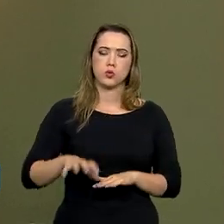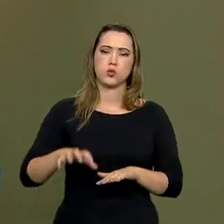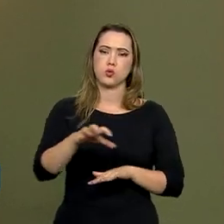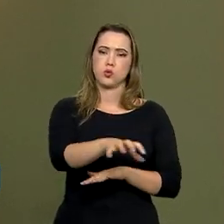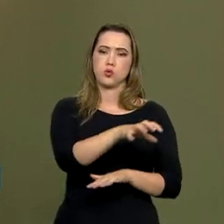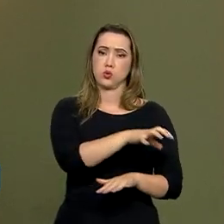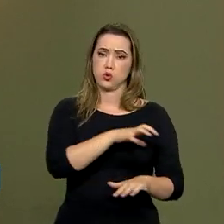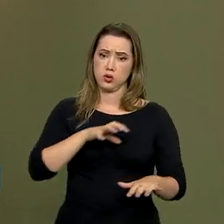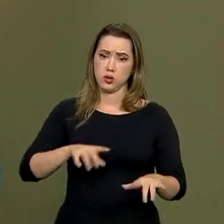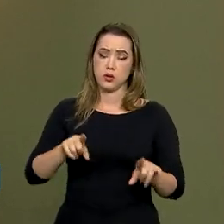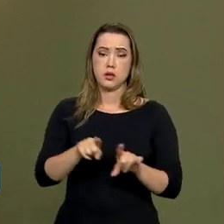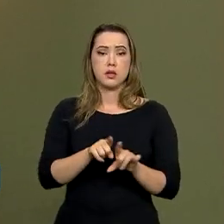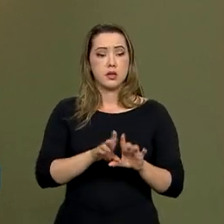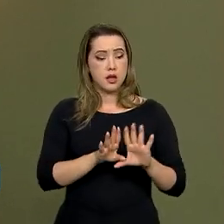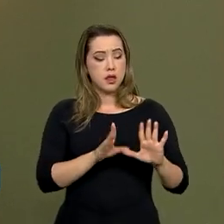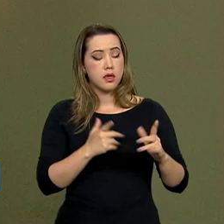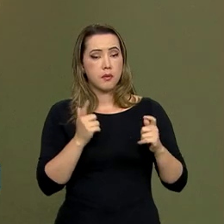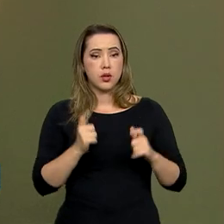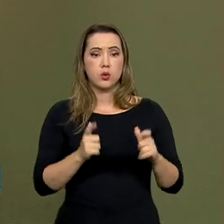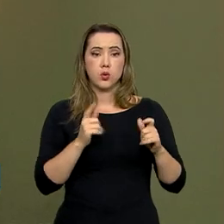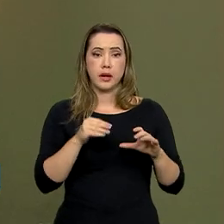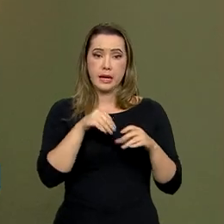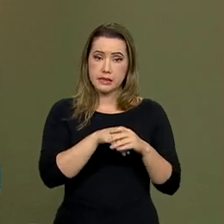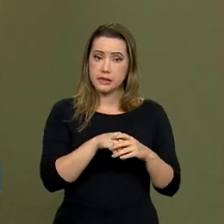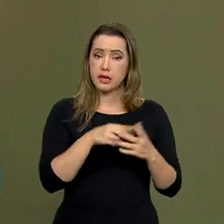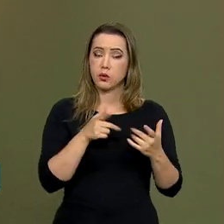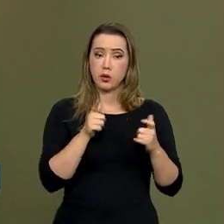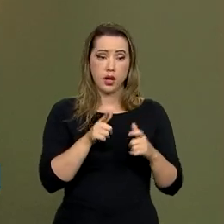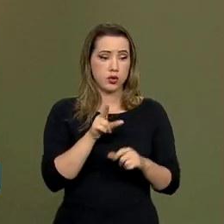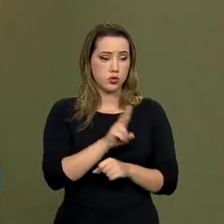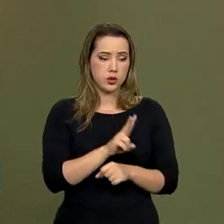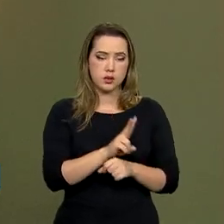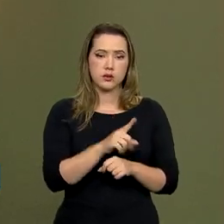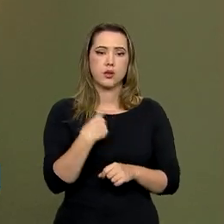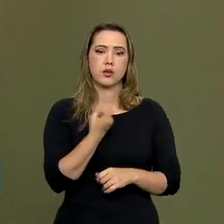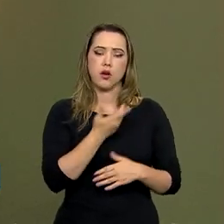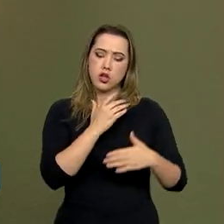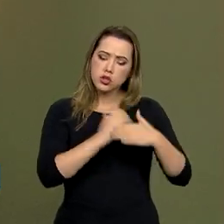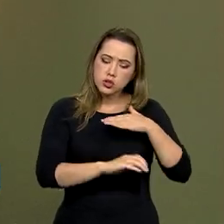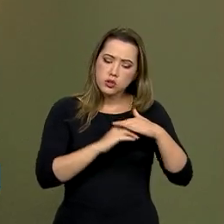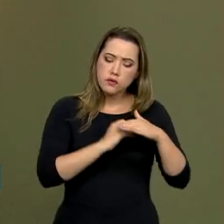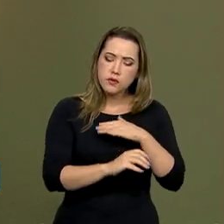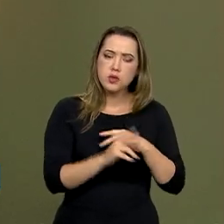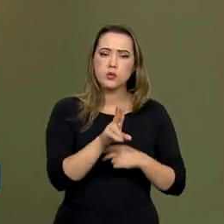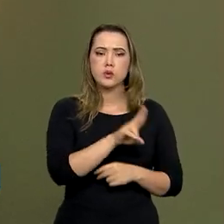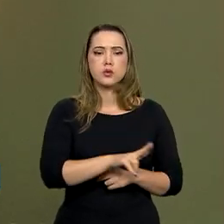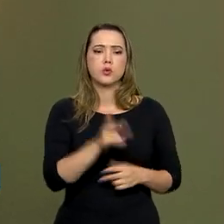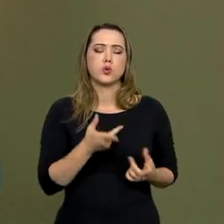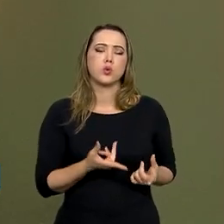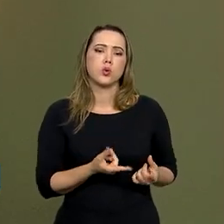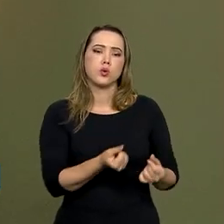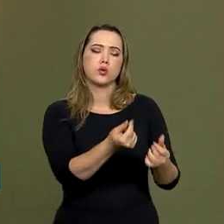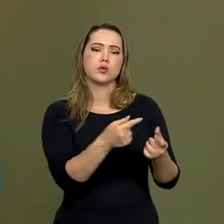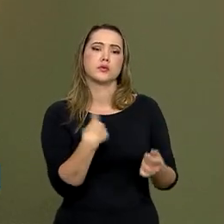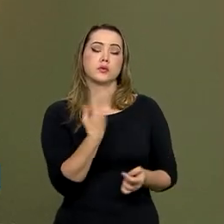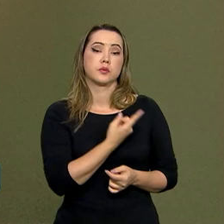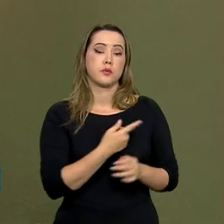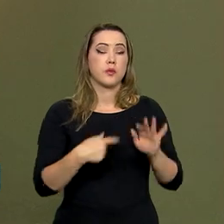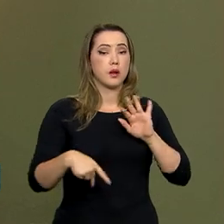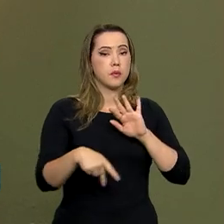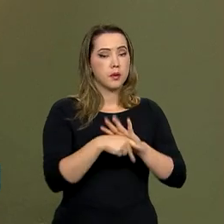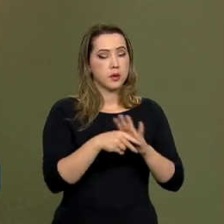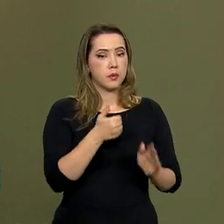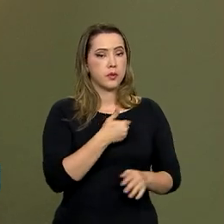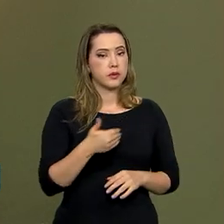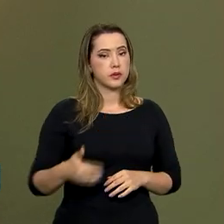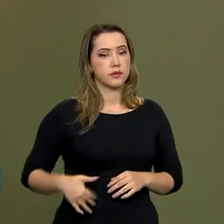unidades de conservação, também crescendo bastante. Então, nós fizemos um investimento muito grande, a partir de recursos disponibilizados pelo próprio